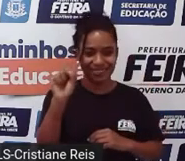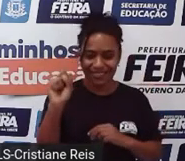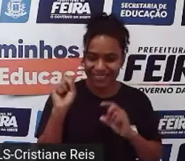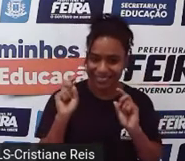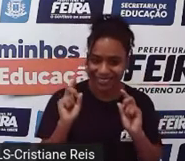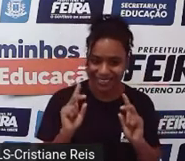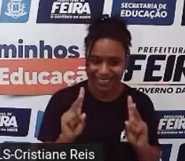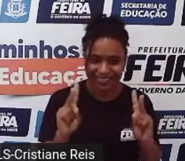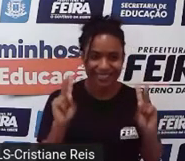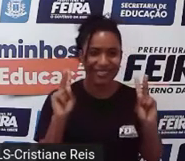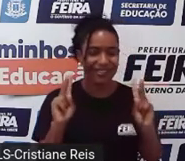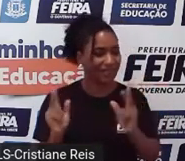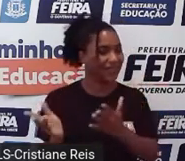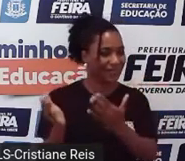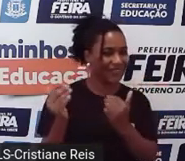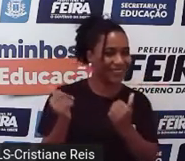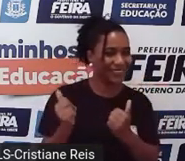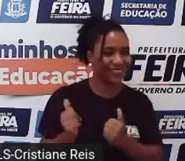Ok? Então,